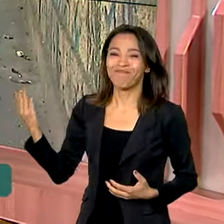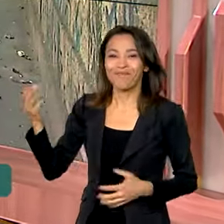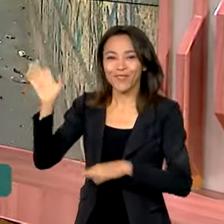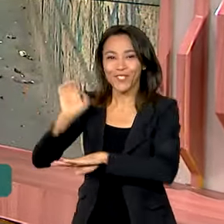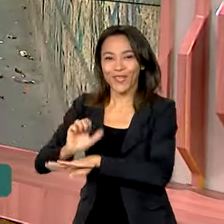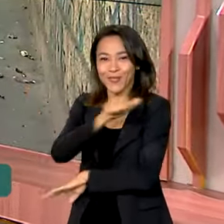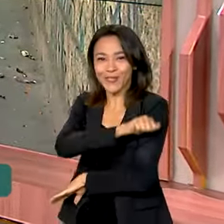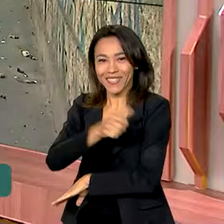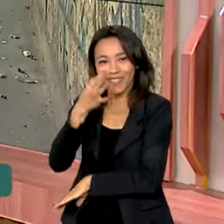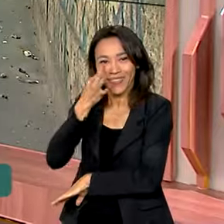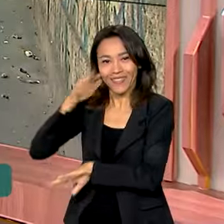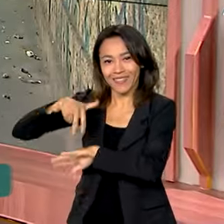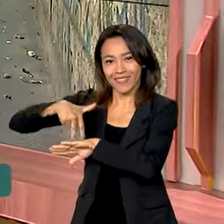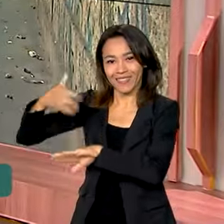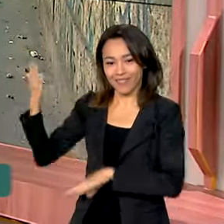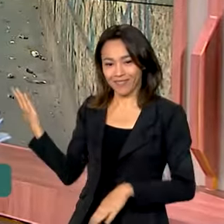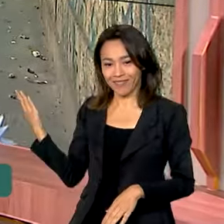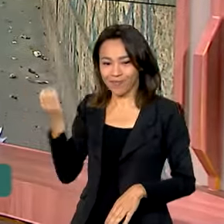Rio de Janeiro. Bom dia, Flávia.